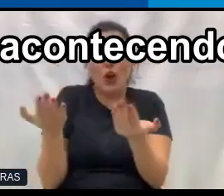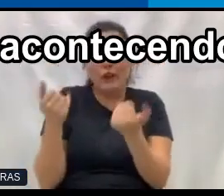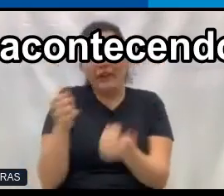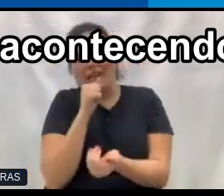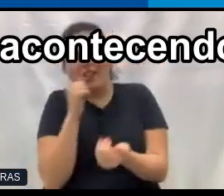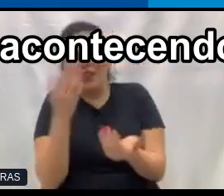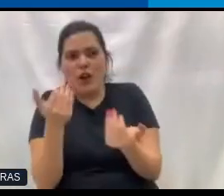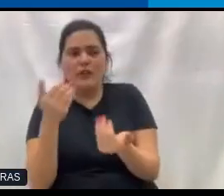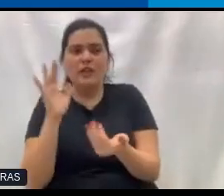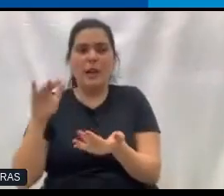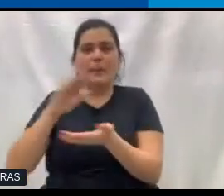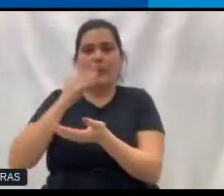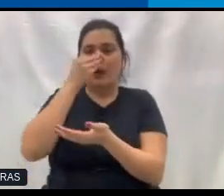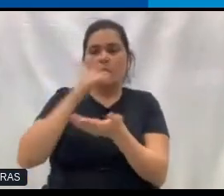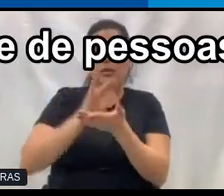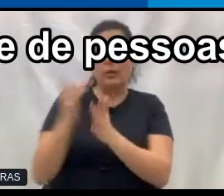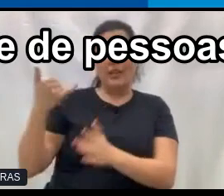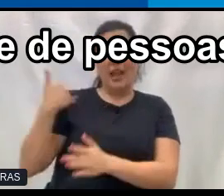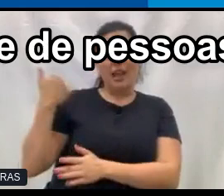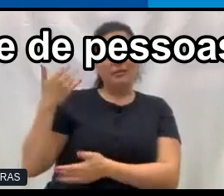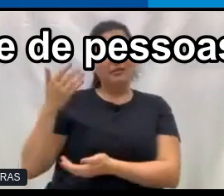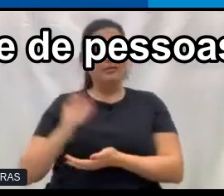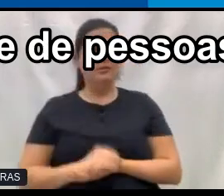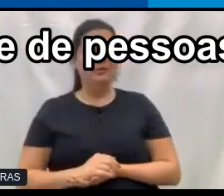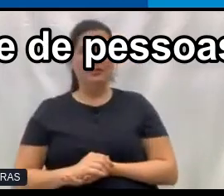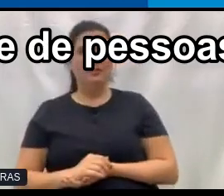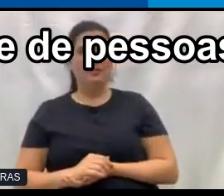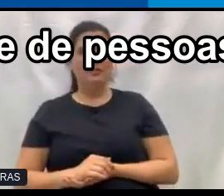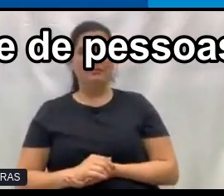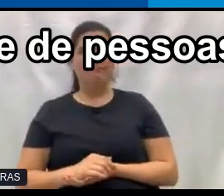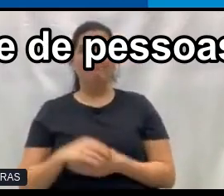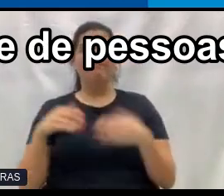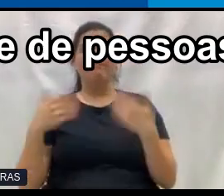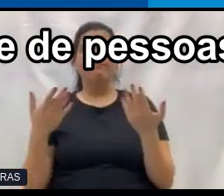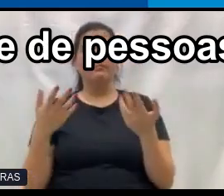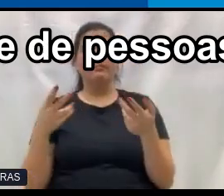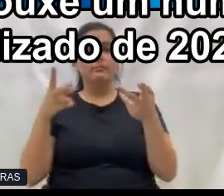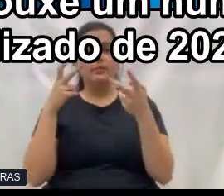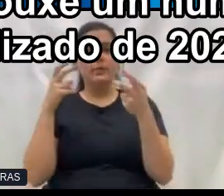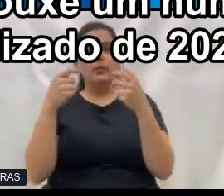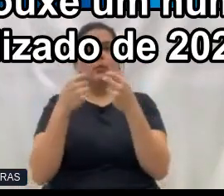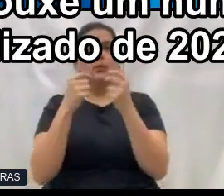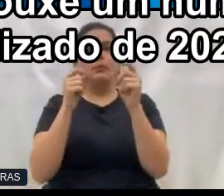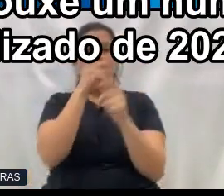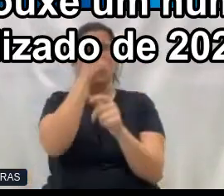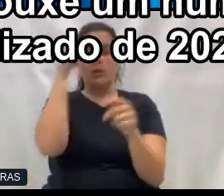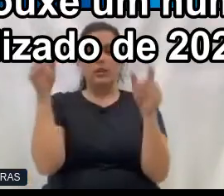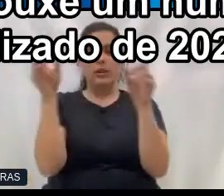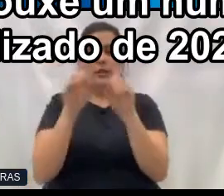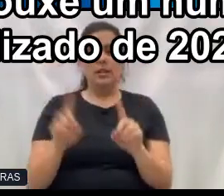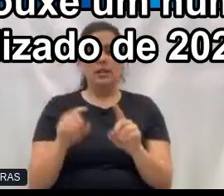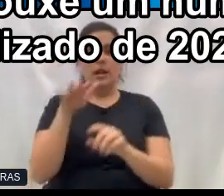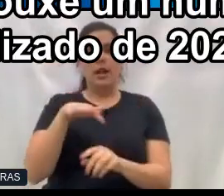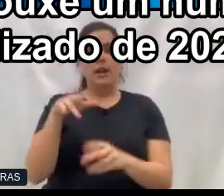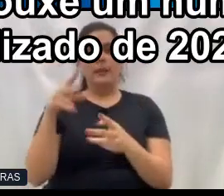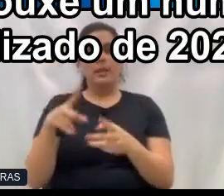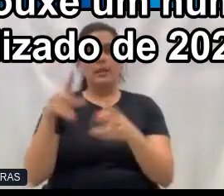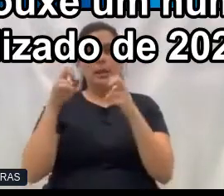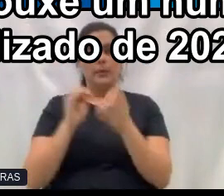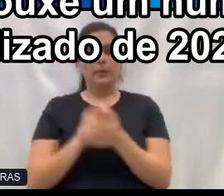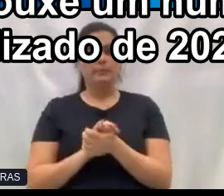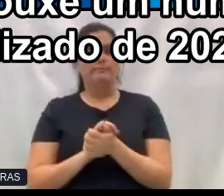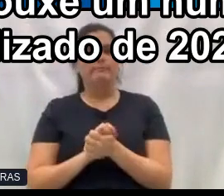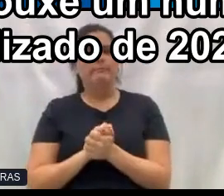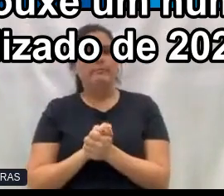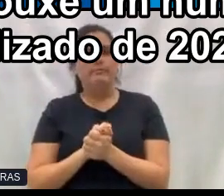E a gente já vê isso acontecendo. Quando a gente olha para um recorte de pessoas com deficiência, a gente observa, até trouxe